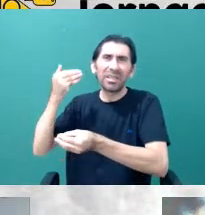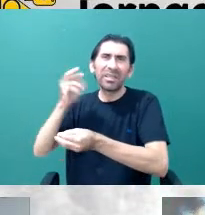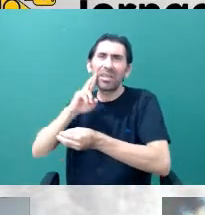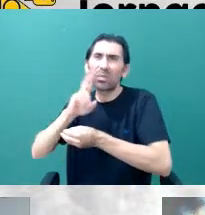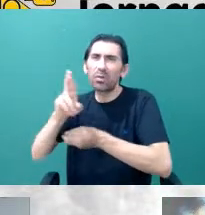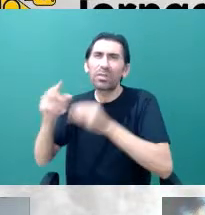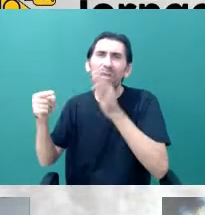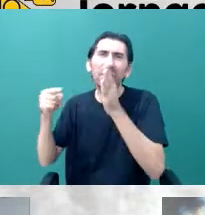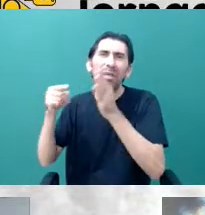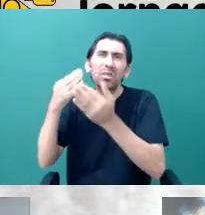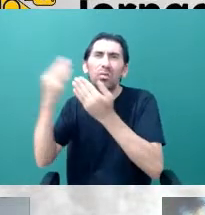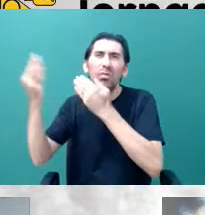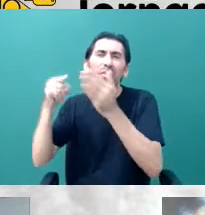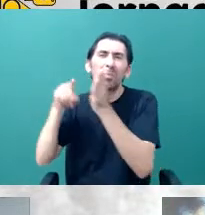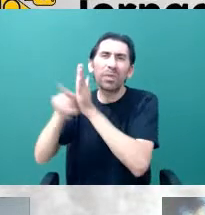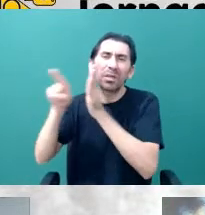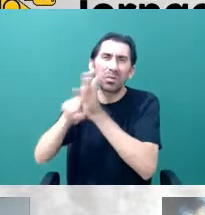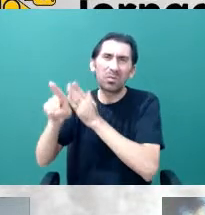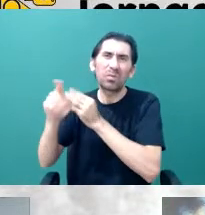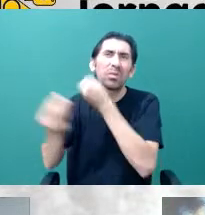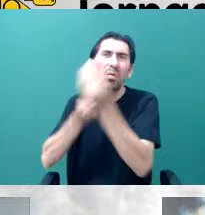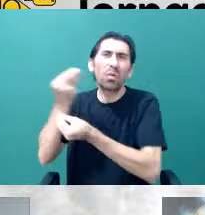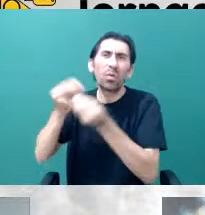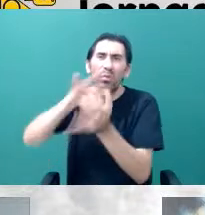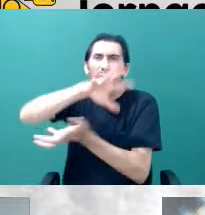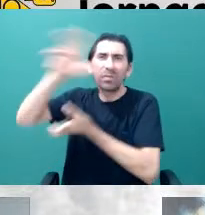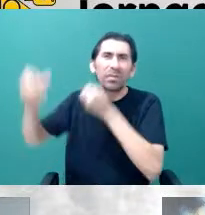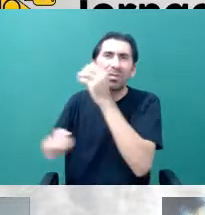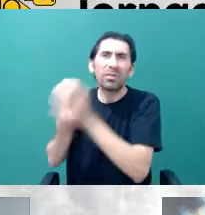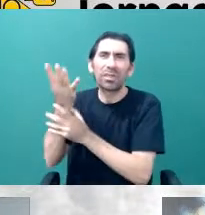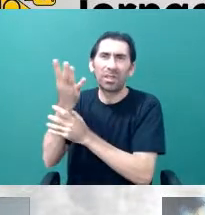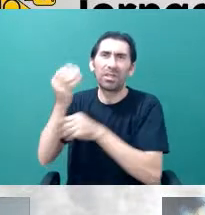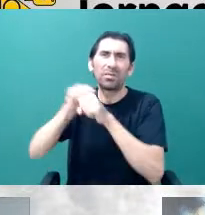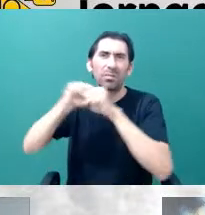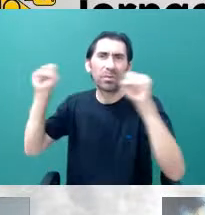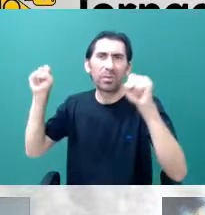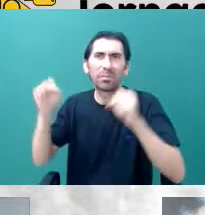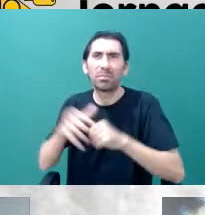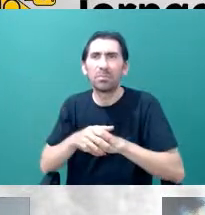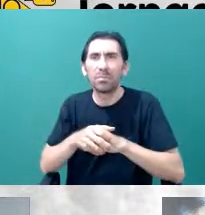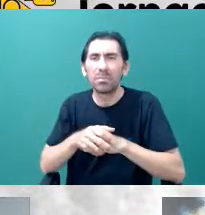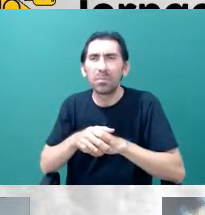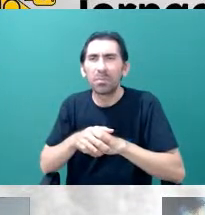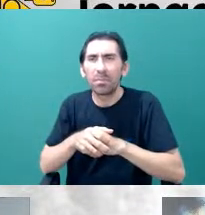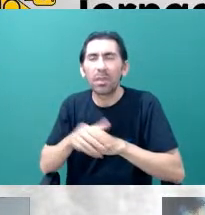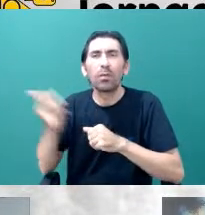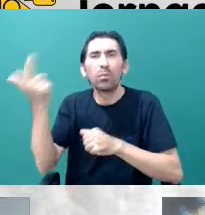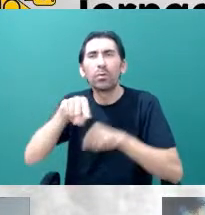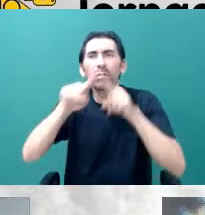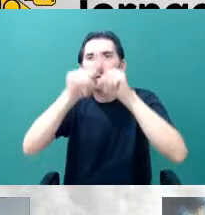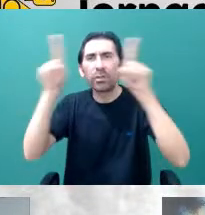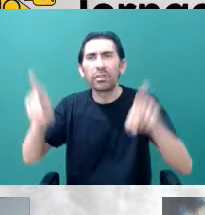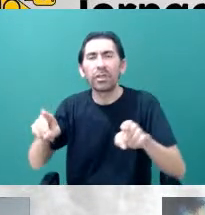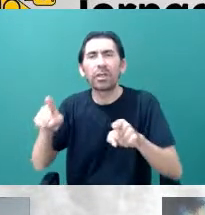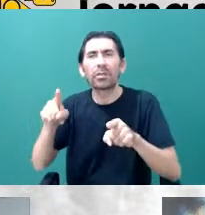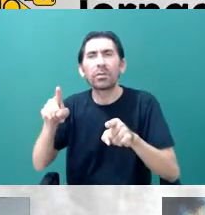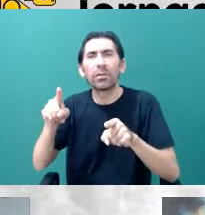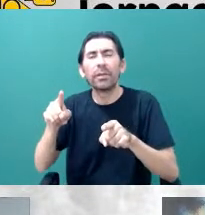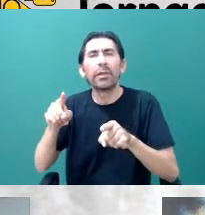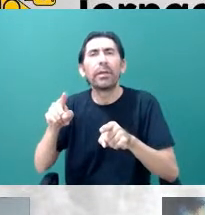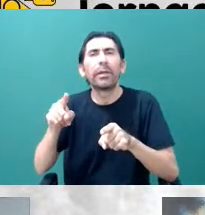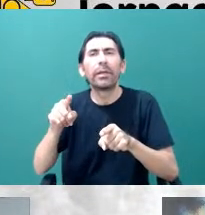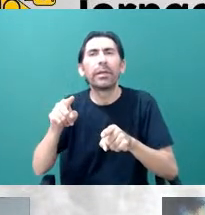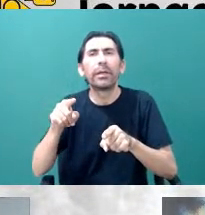vocês. Um outro projeto também que vai ser de grande impacto é o projeto do Mosaic, que é um